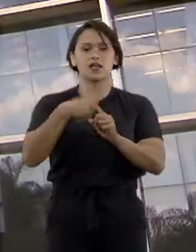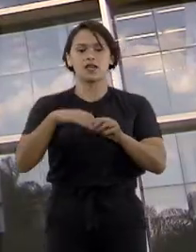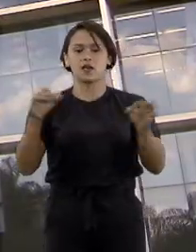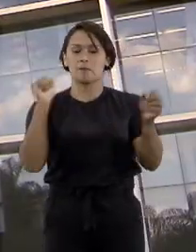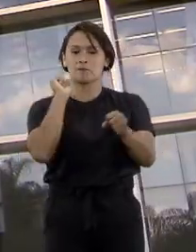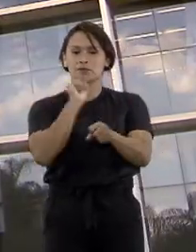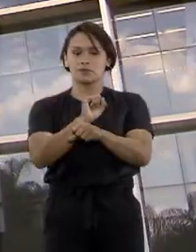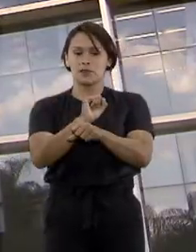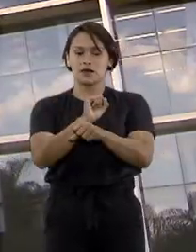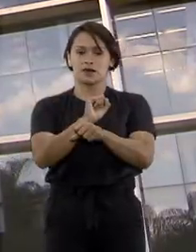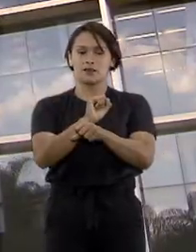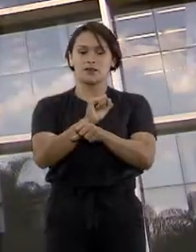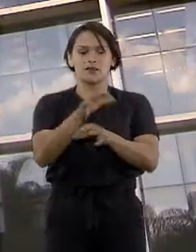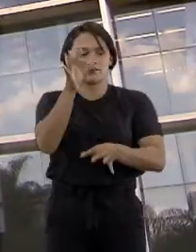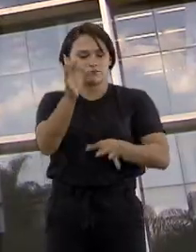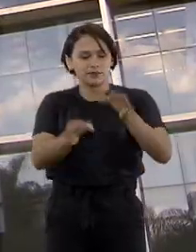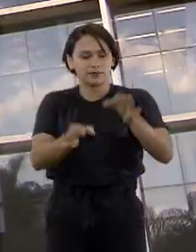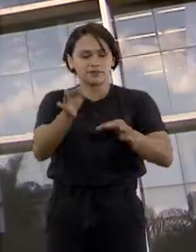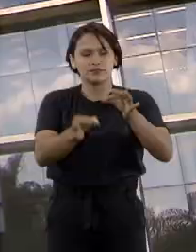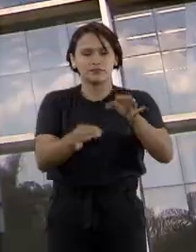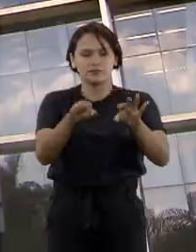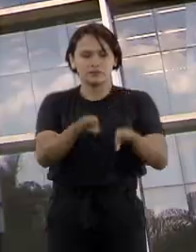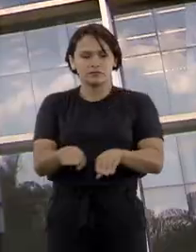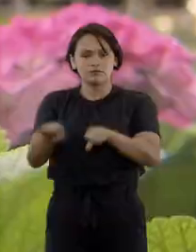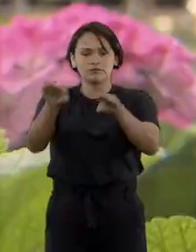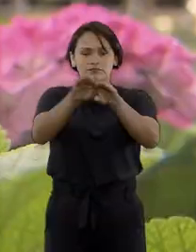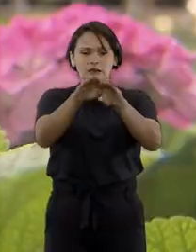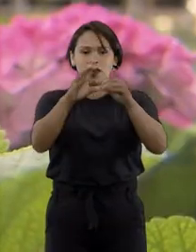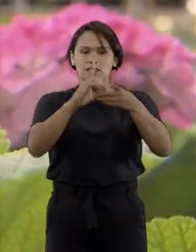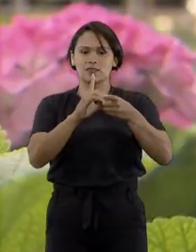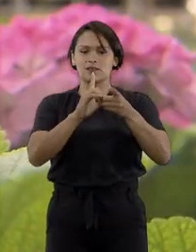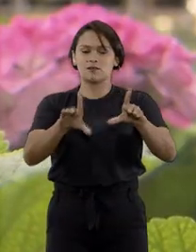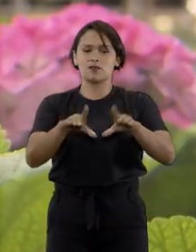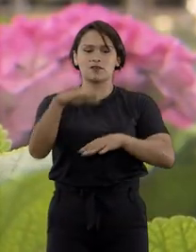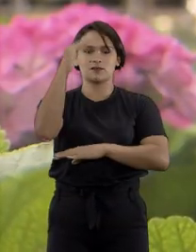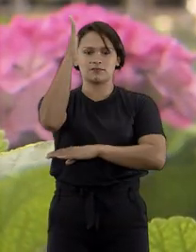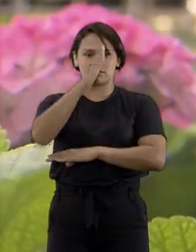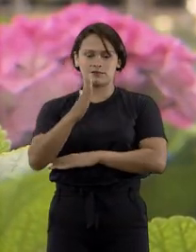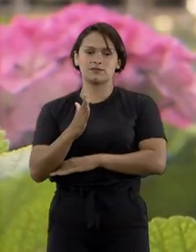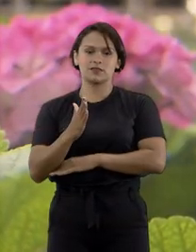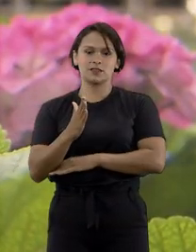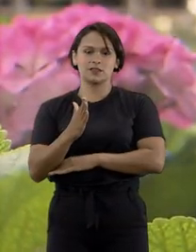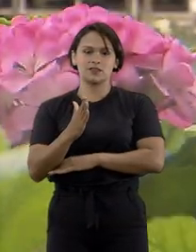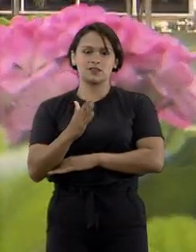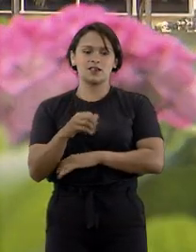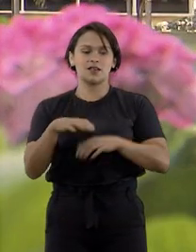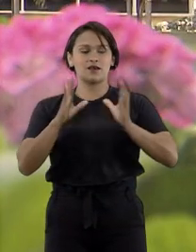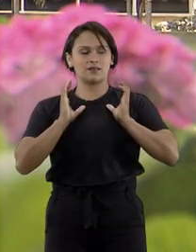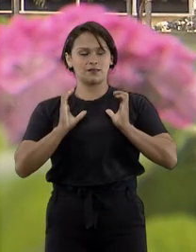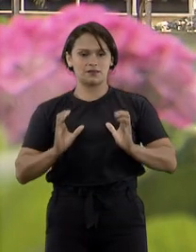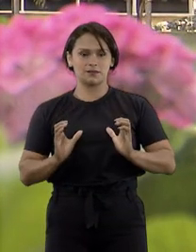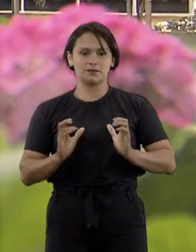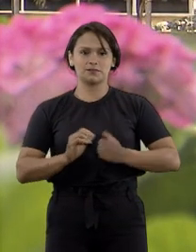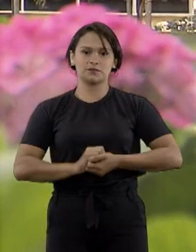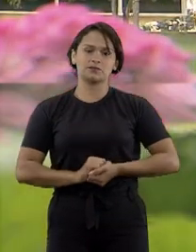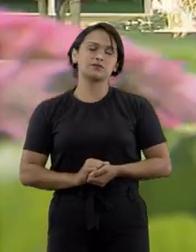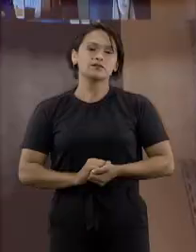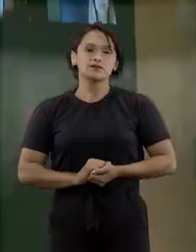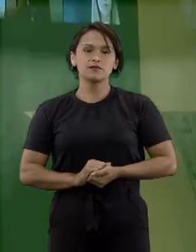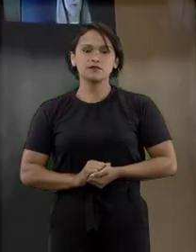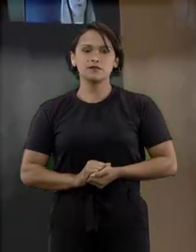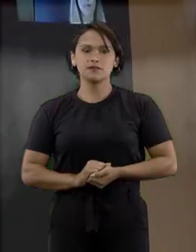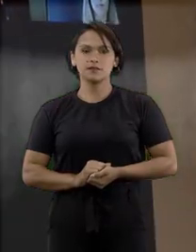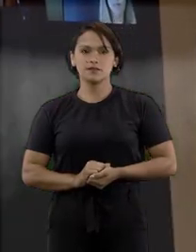atingir os sólidos alicerces da democracia brasileira e da cidadania.